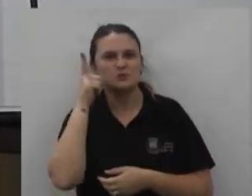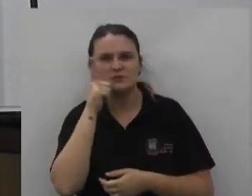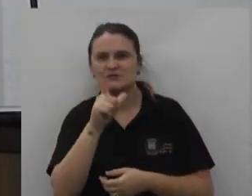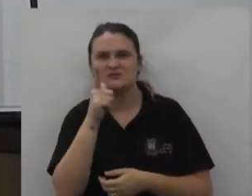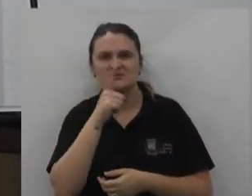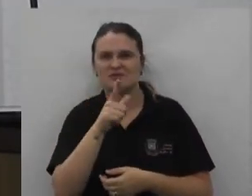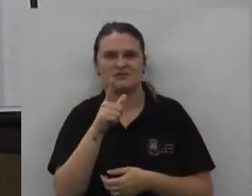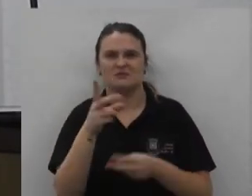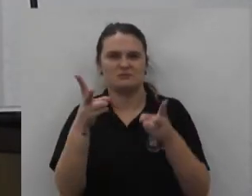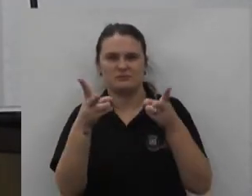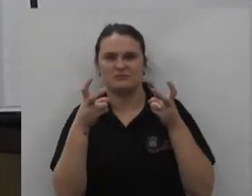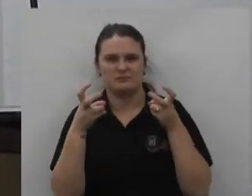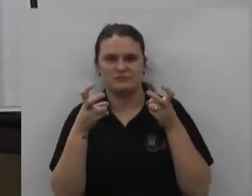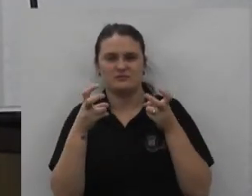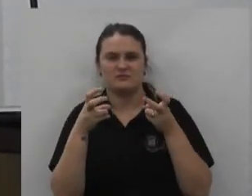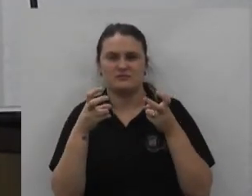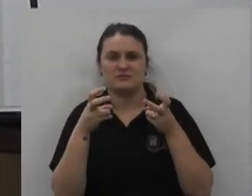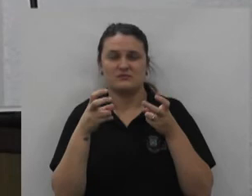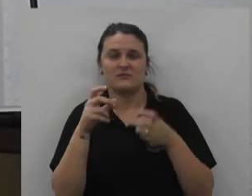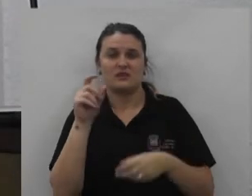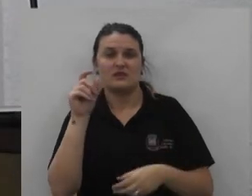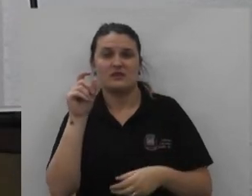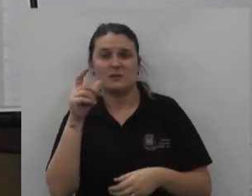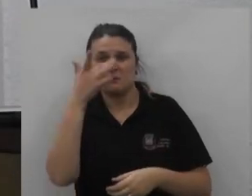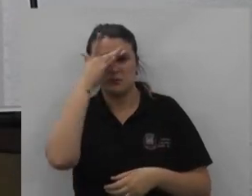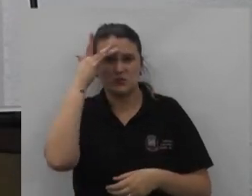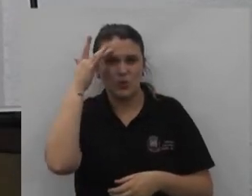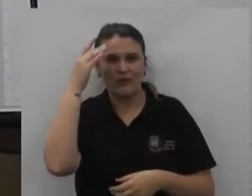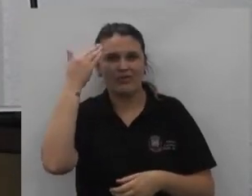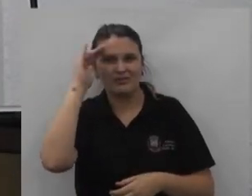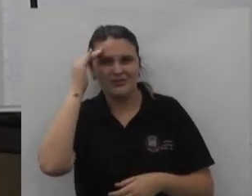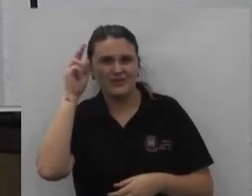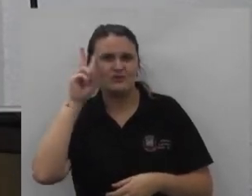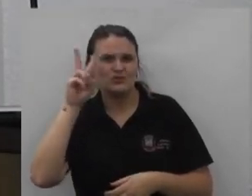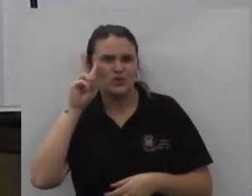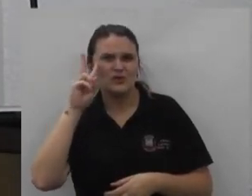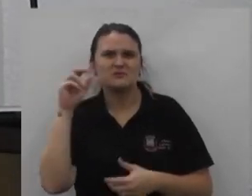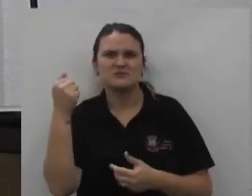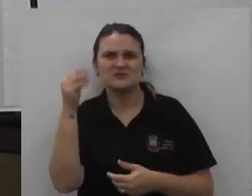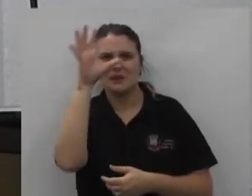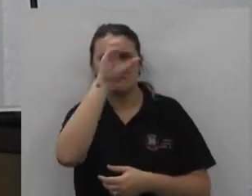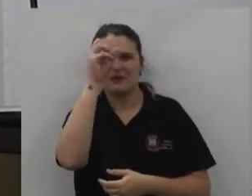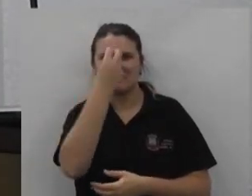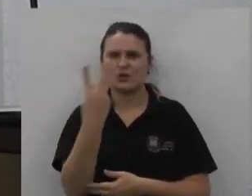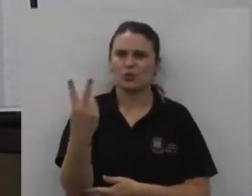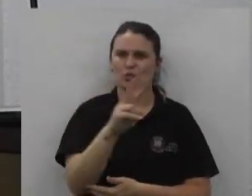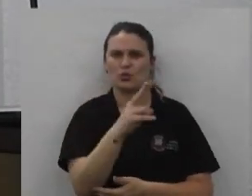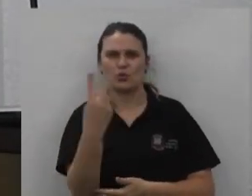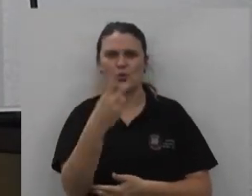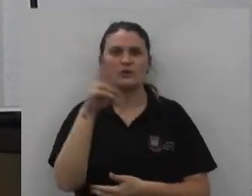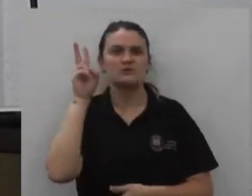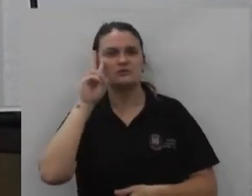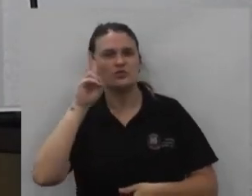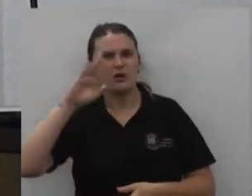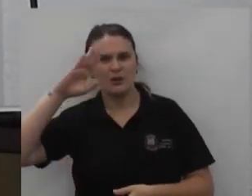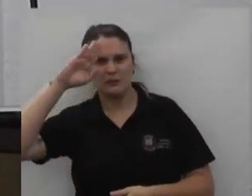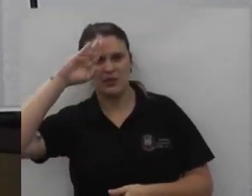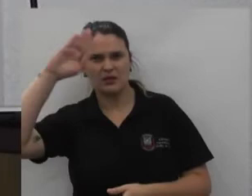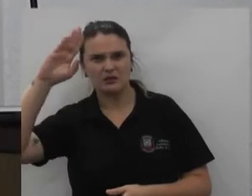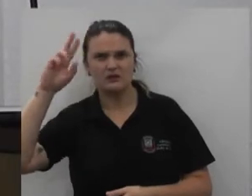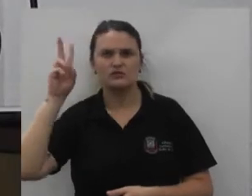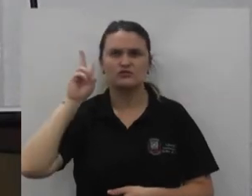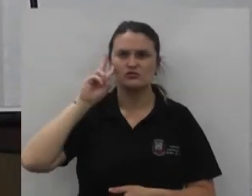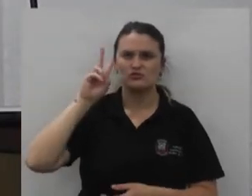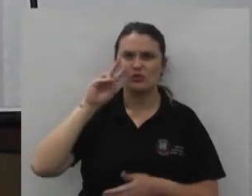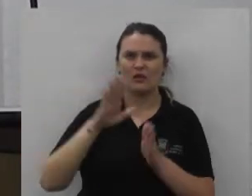consegue para alguém ter noção da história precisa aprender as duas a história militar e a história